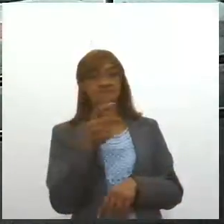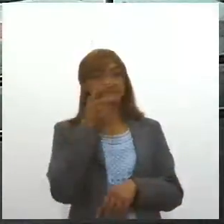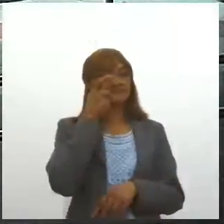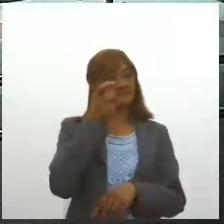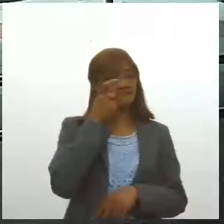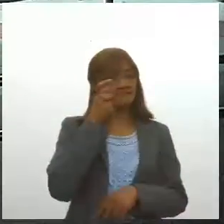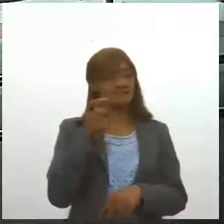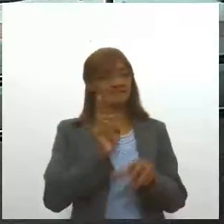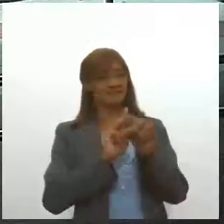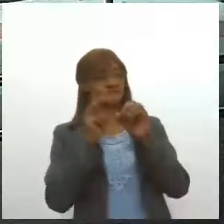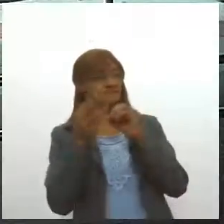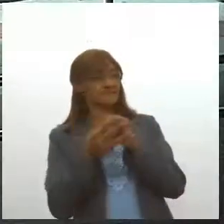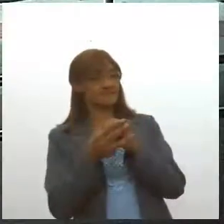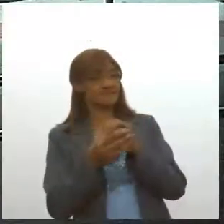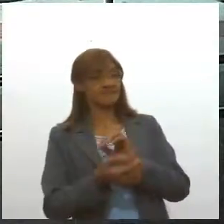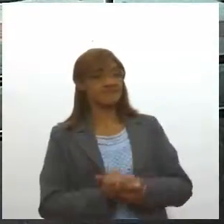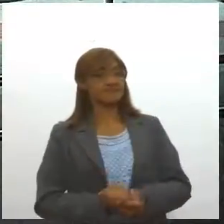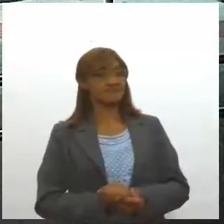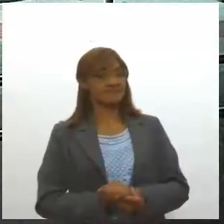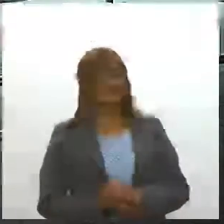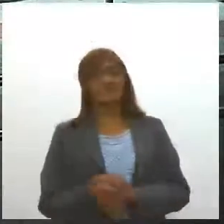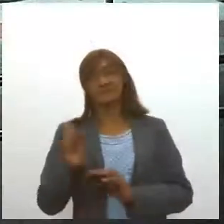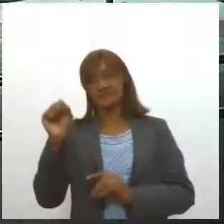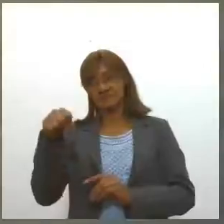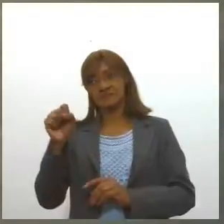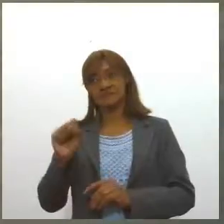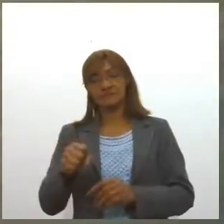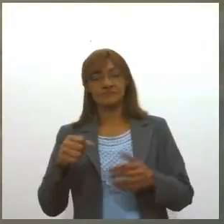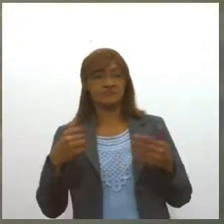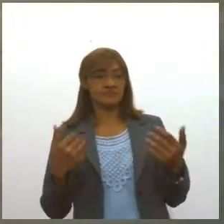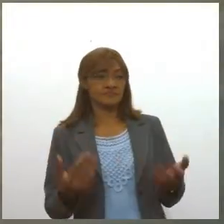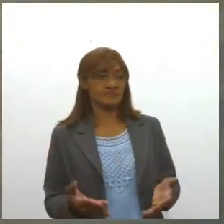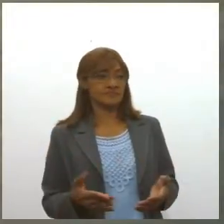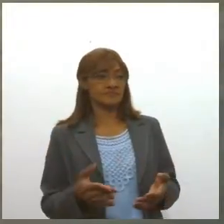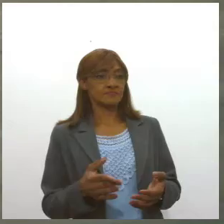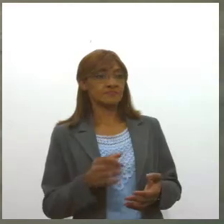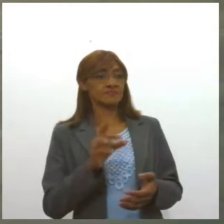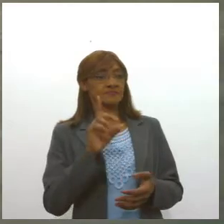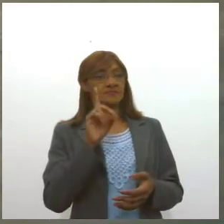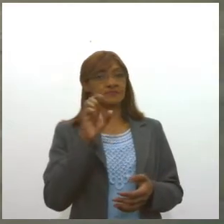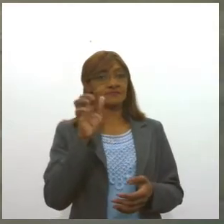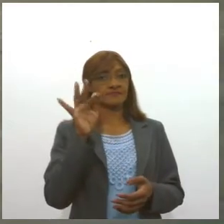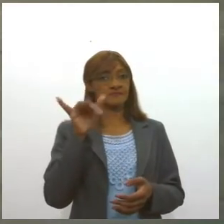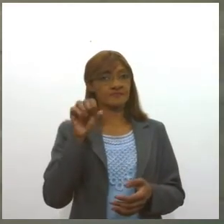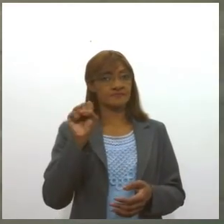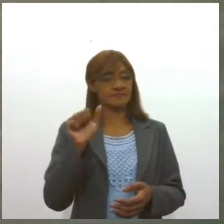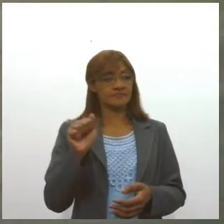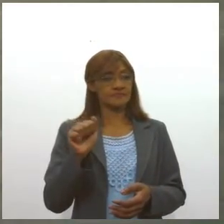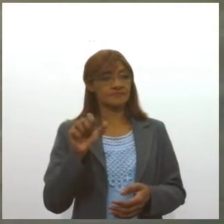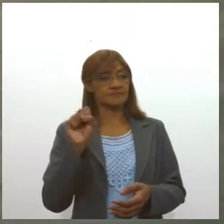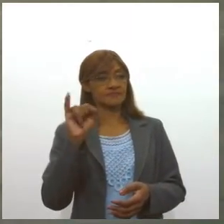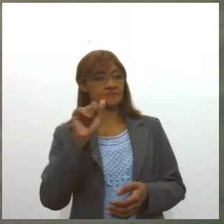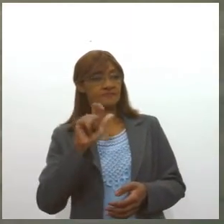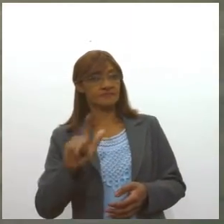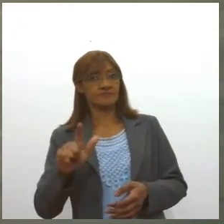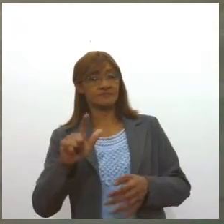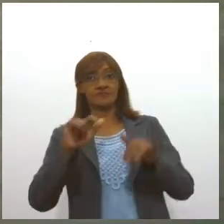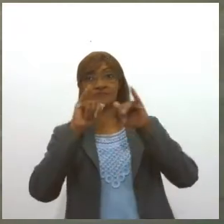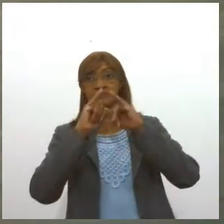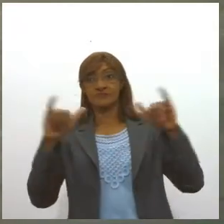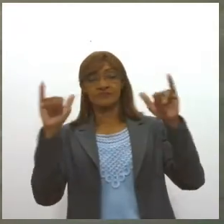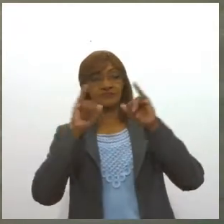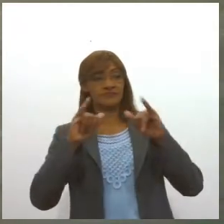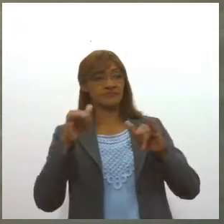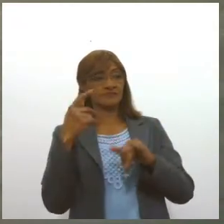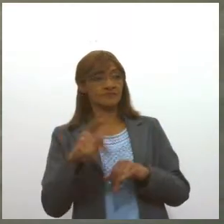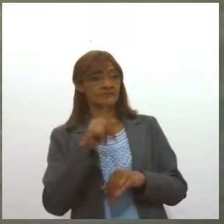Notícia. Temos sim, Valquíria. Olha, a Defesa Civil, né, anunciou que mantém o estado de alerta em Aracaju por causa